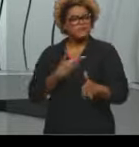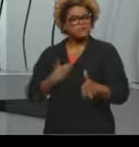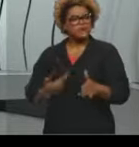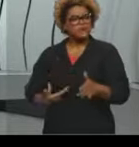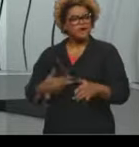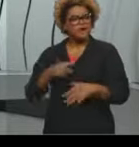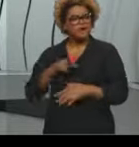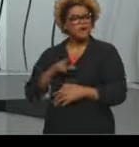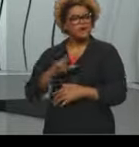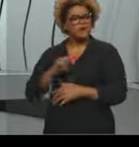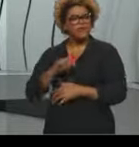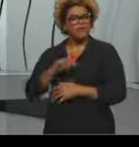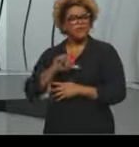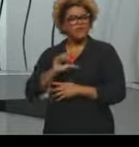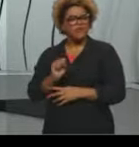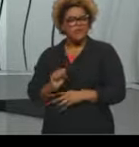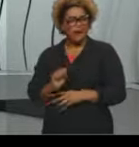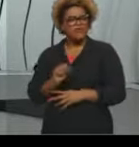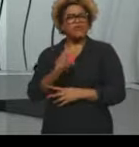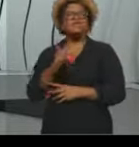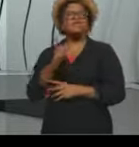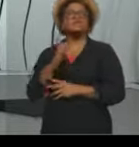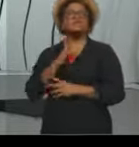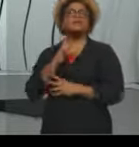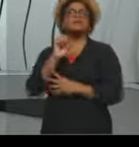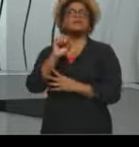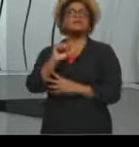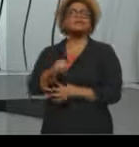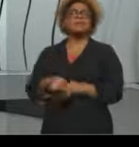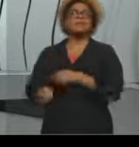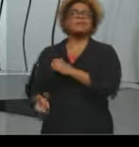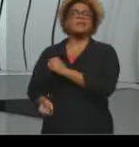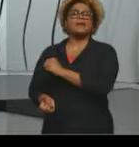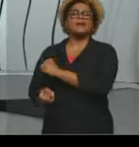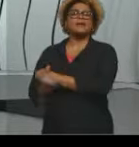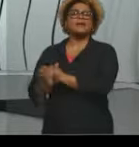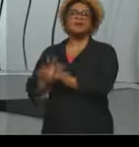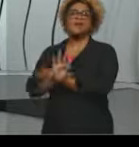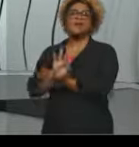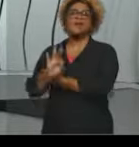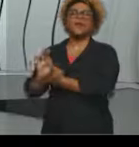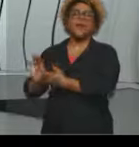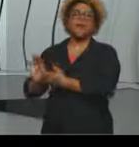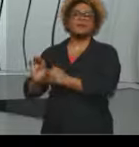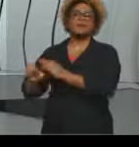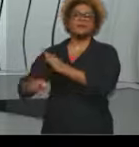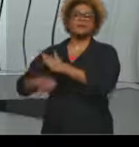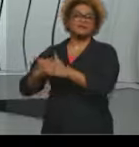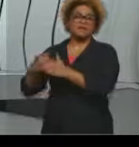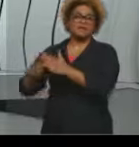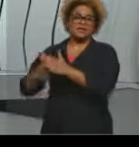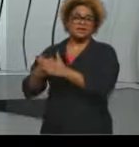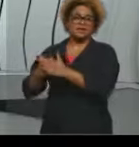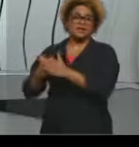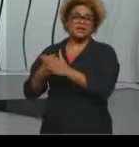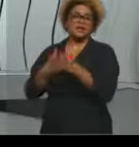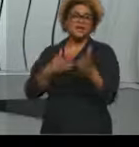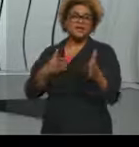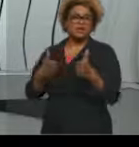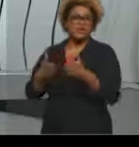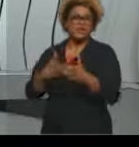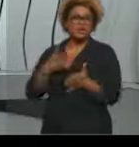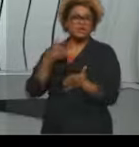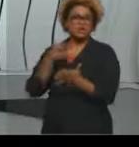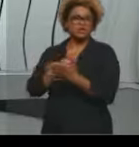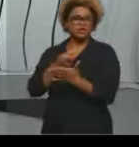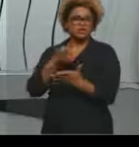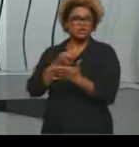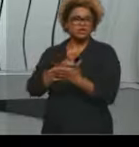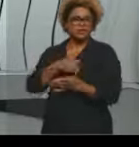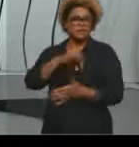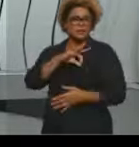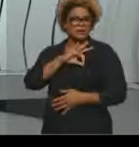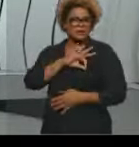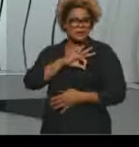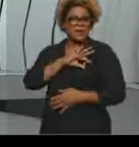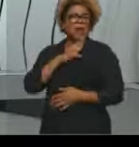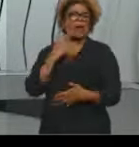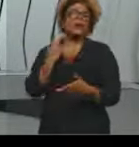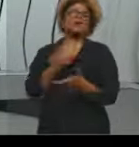há aí um benefício muito grande desses empresários. Durante o período da ditadura militar, isso é também muito presente, né, a